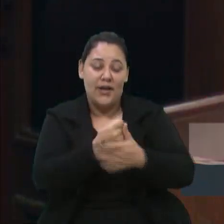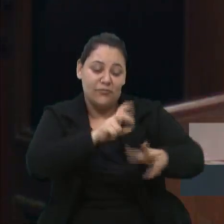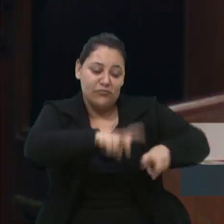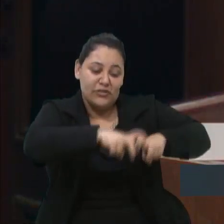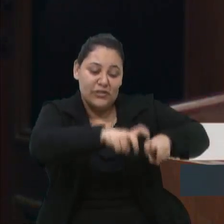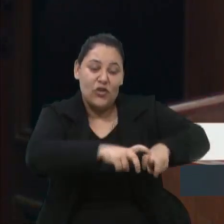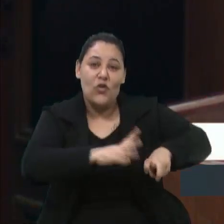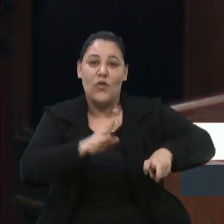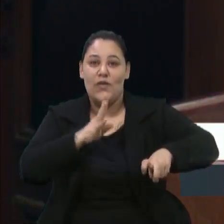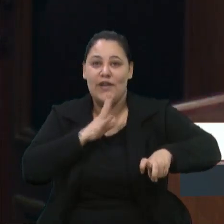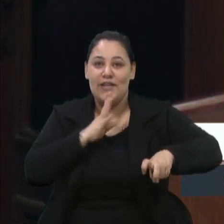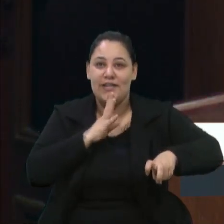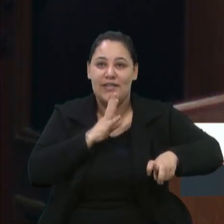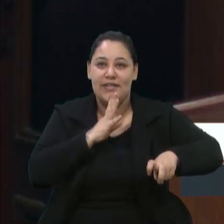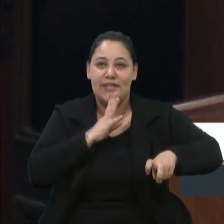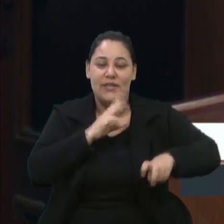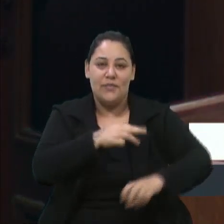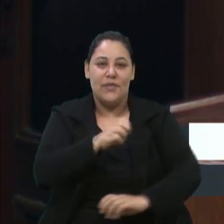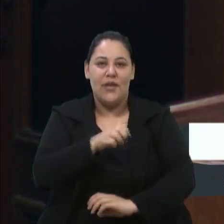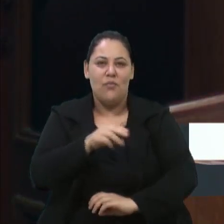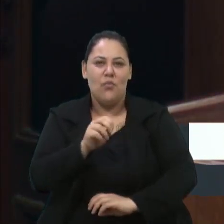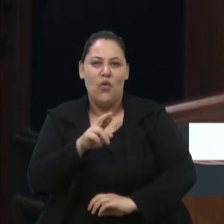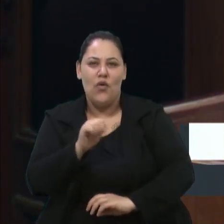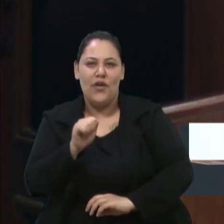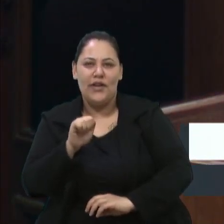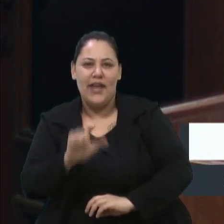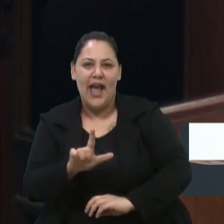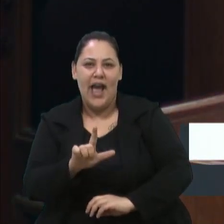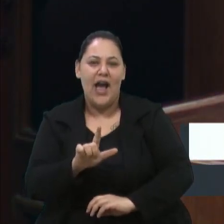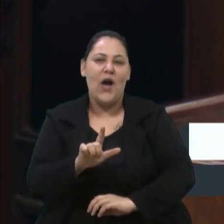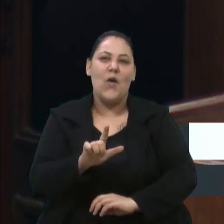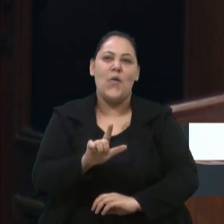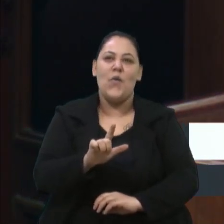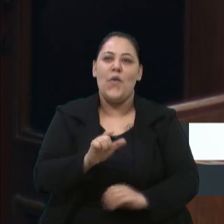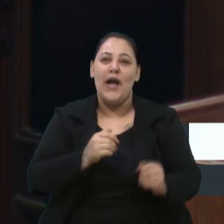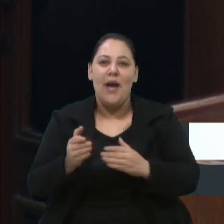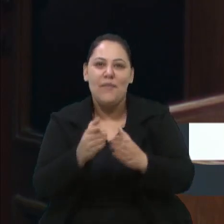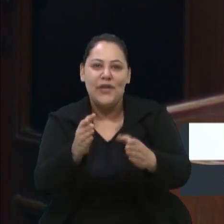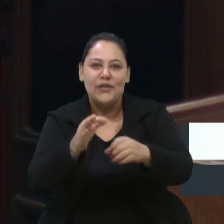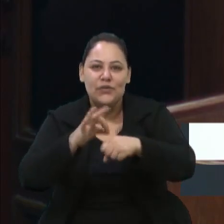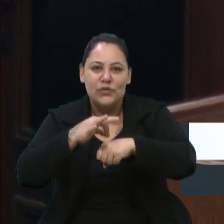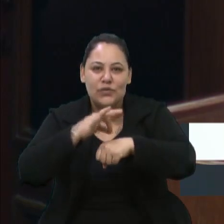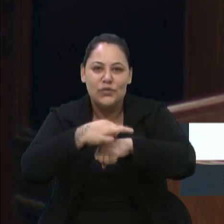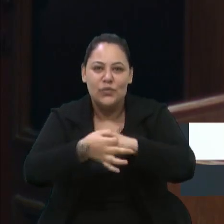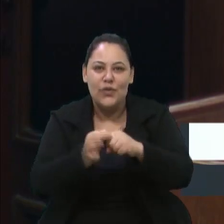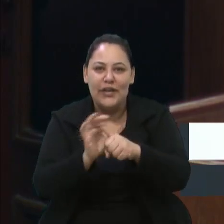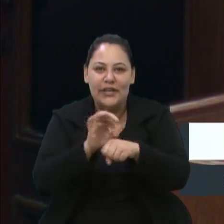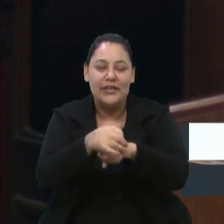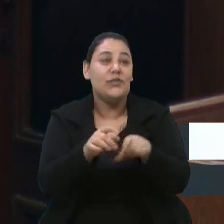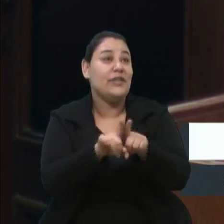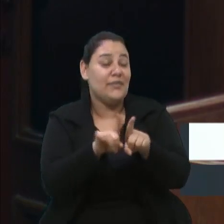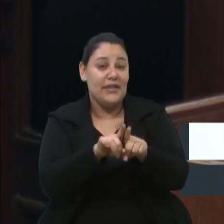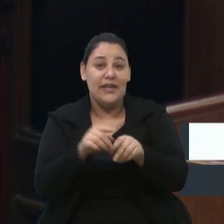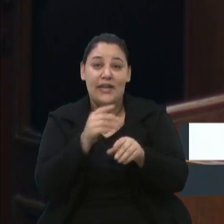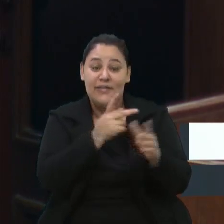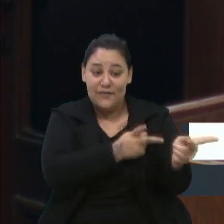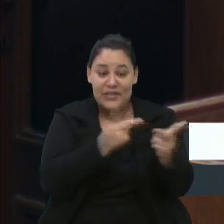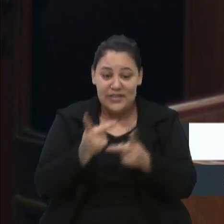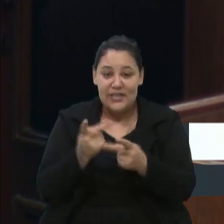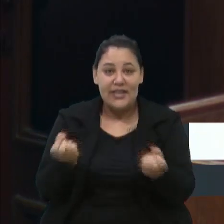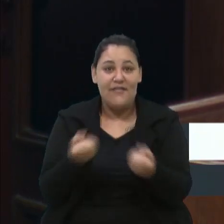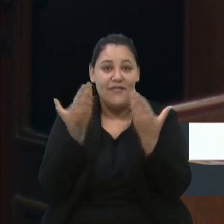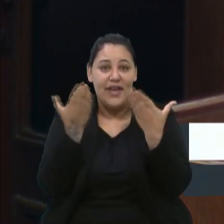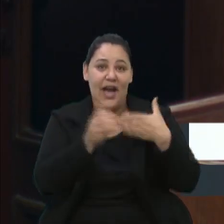o Memorial Bertucci, nos Caminhos do Morango. Ou seja, ele vai para a Festa da Uva, ele vai acompanhar o